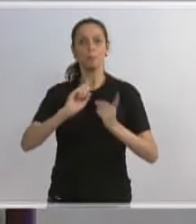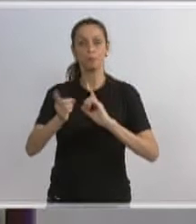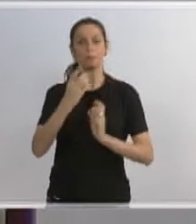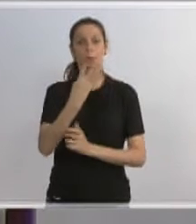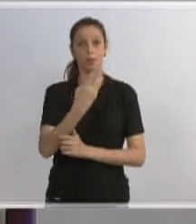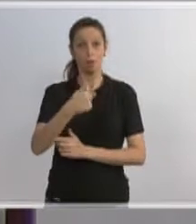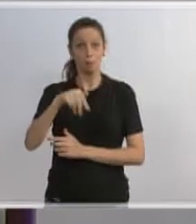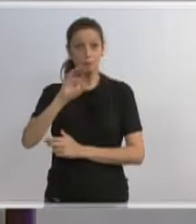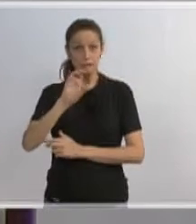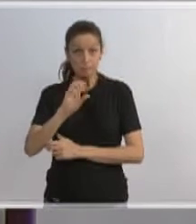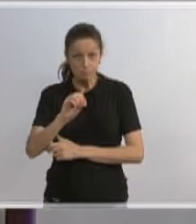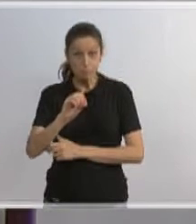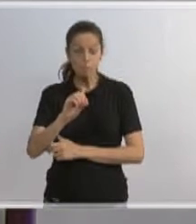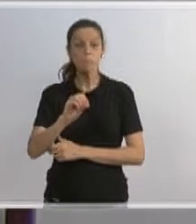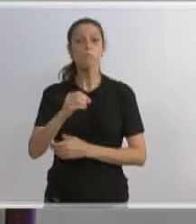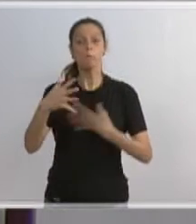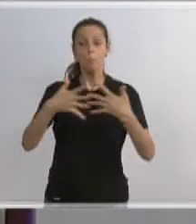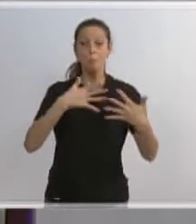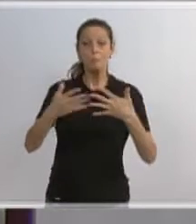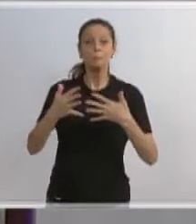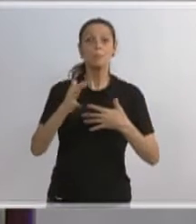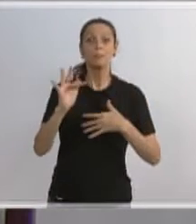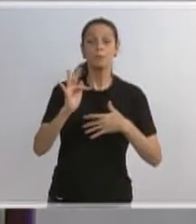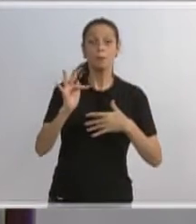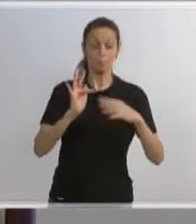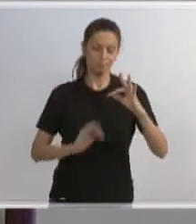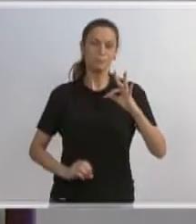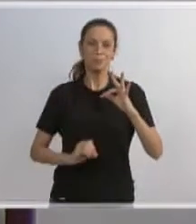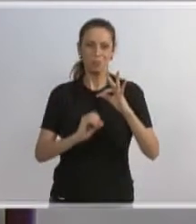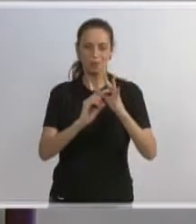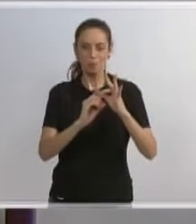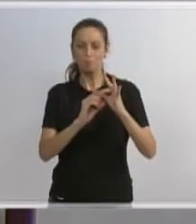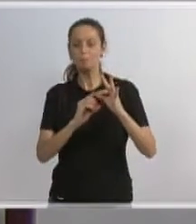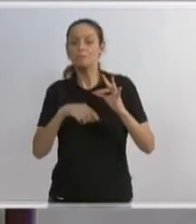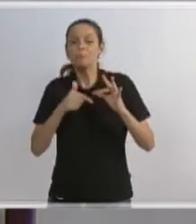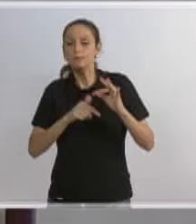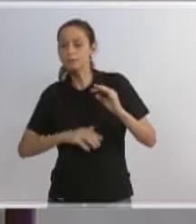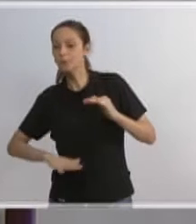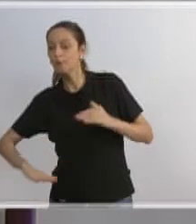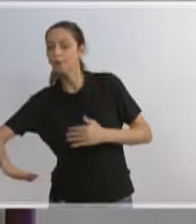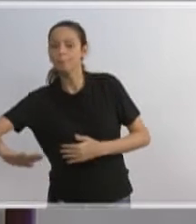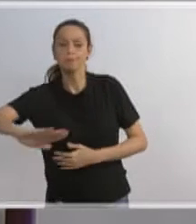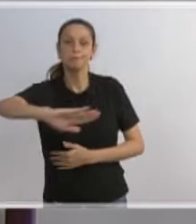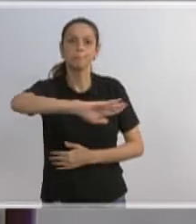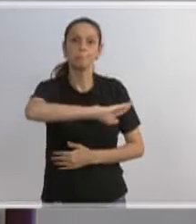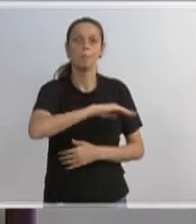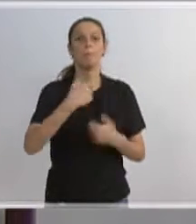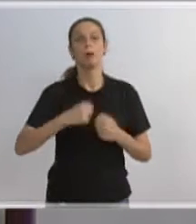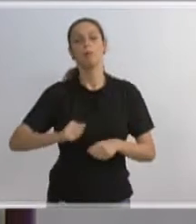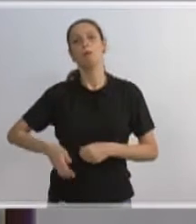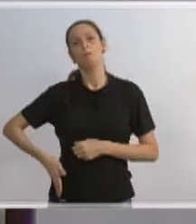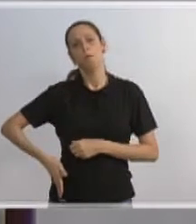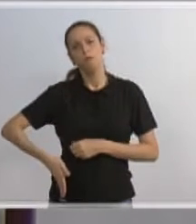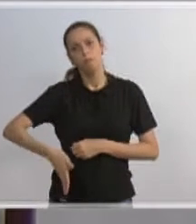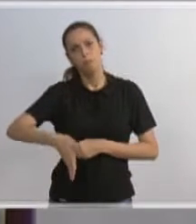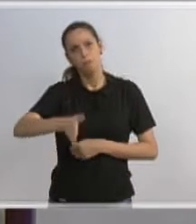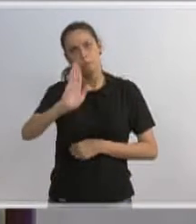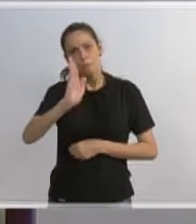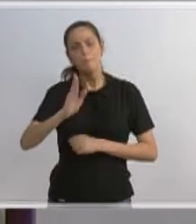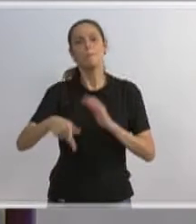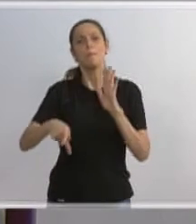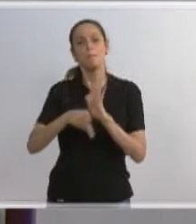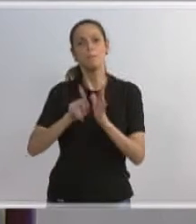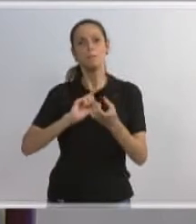passando o terminal da Fortaleza, não tem mais retorno. Ele vai ter que ir até a 470, se quiser retornar. Então,